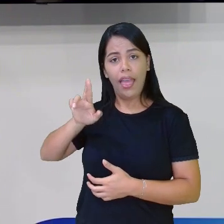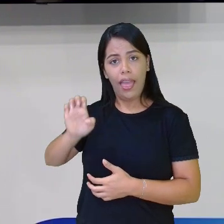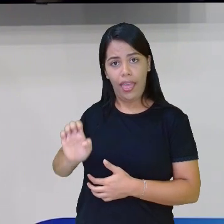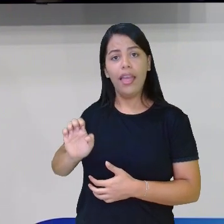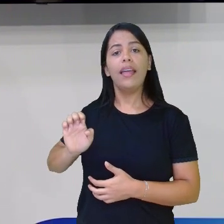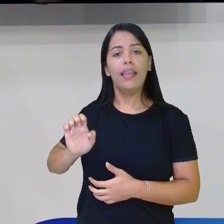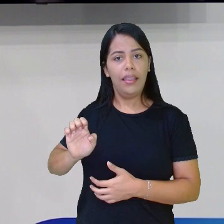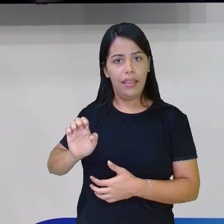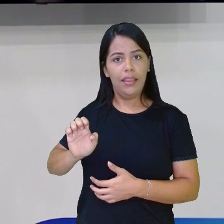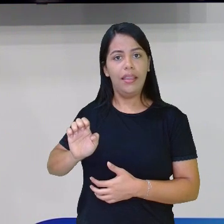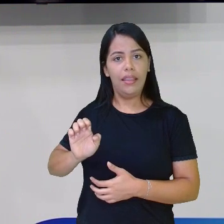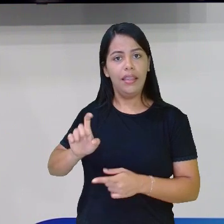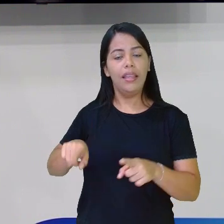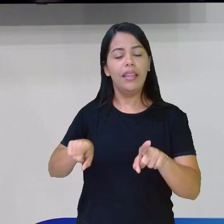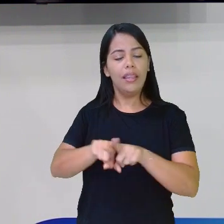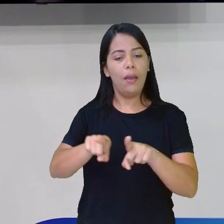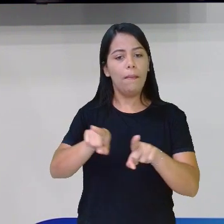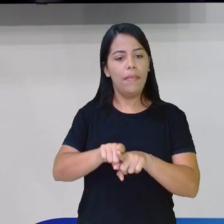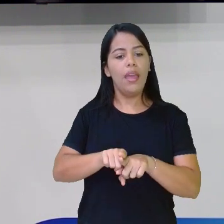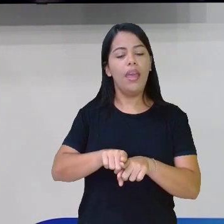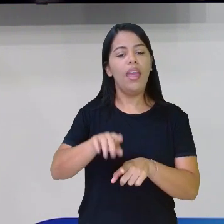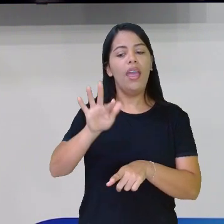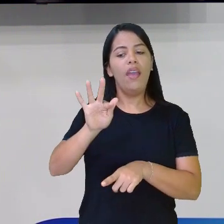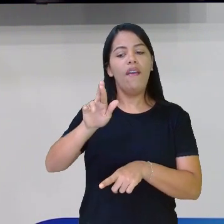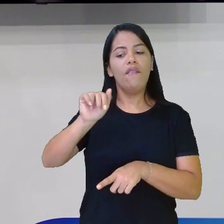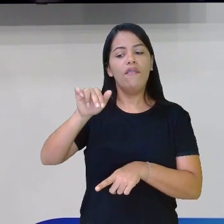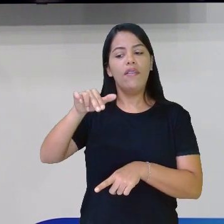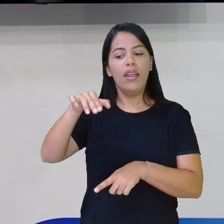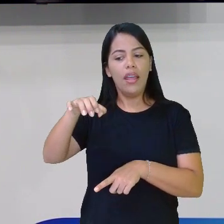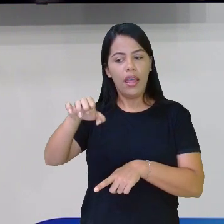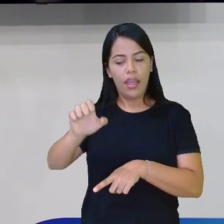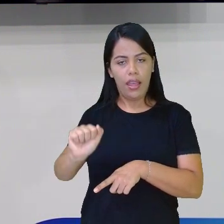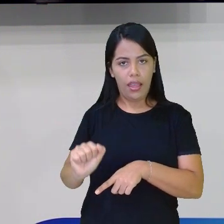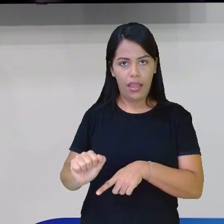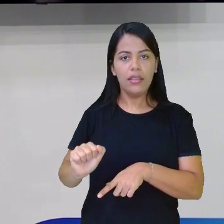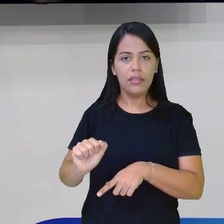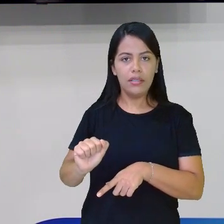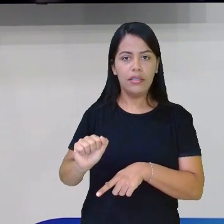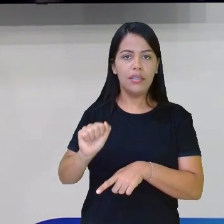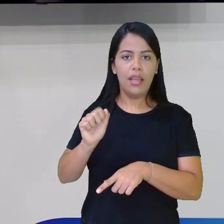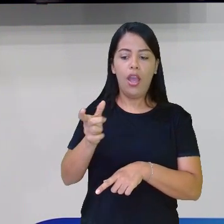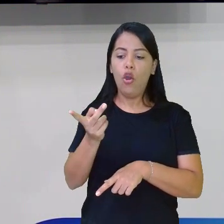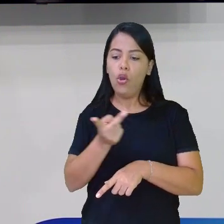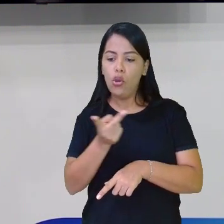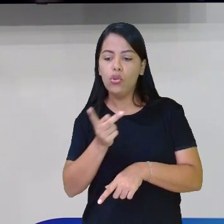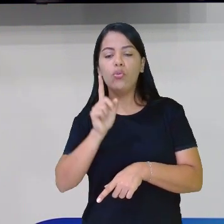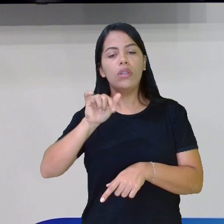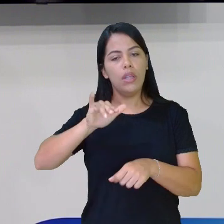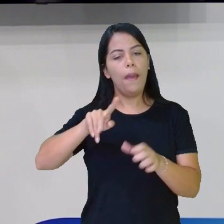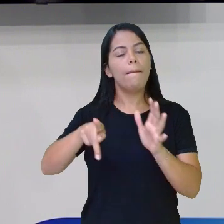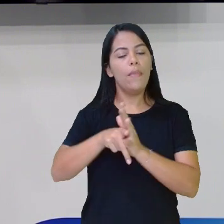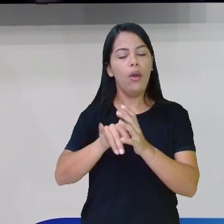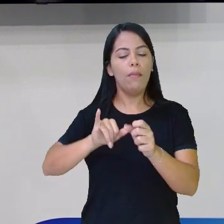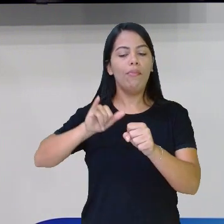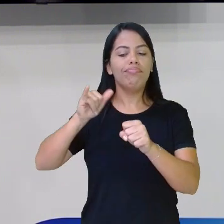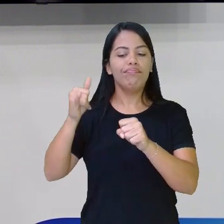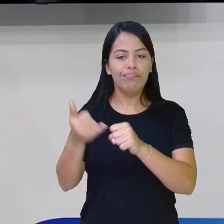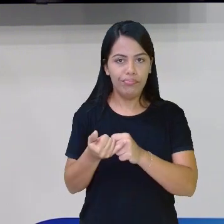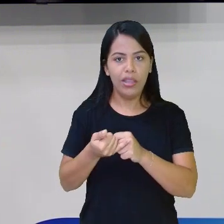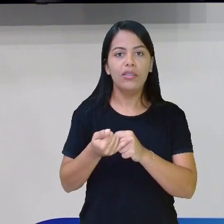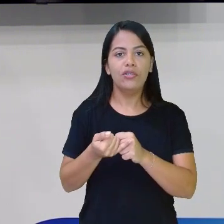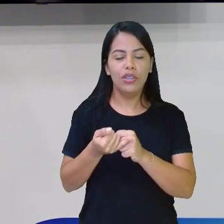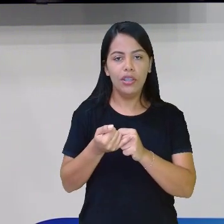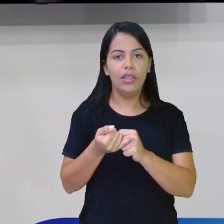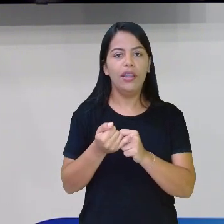o quê? Alegres e francas. É o atributo que eu estou dando às borboletas brancas. As borboletas